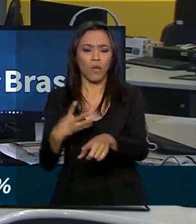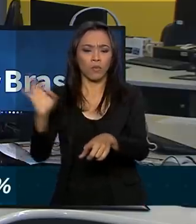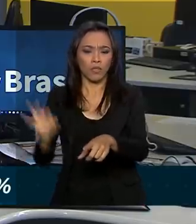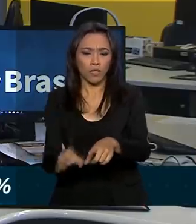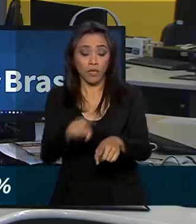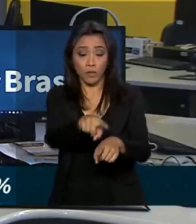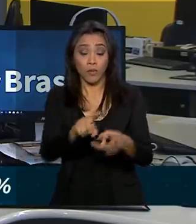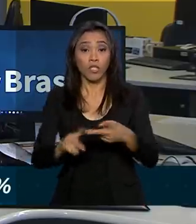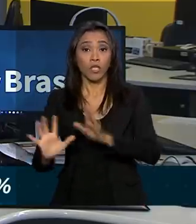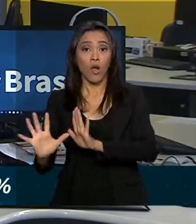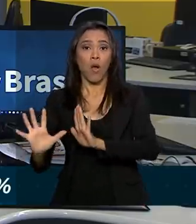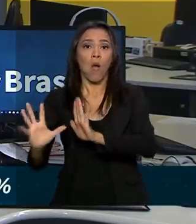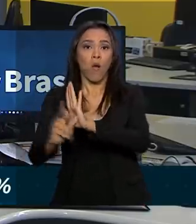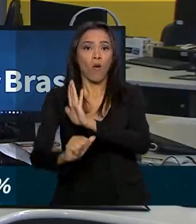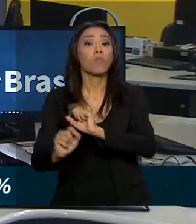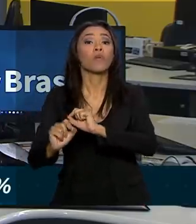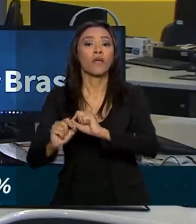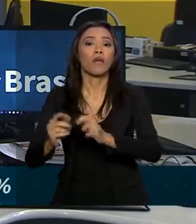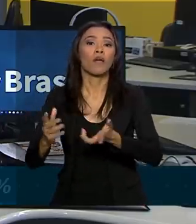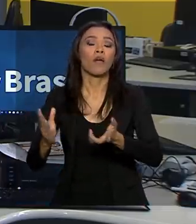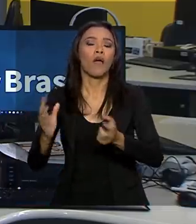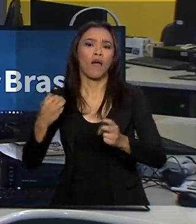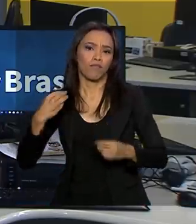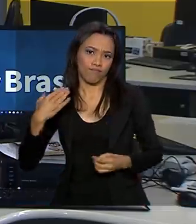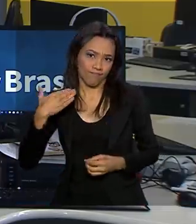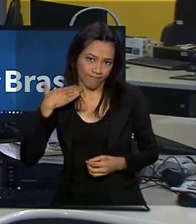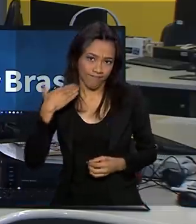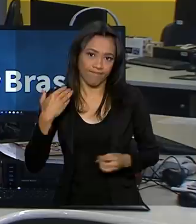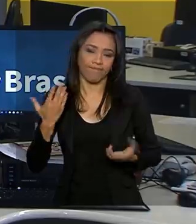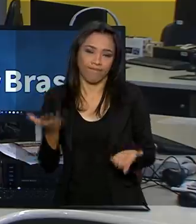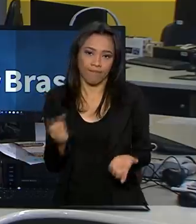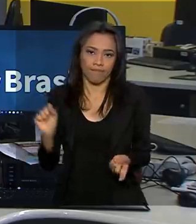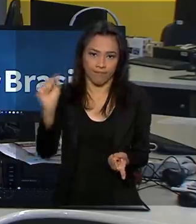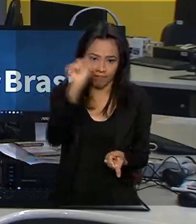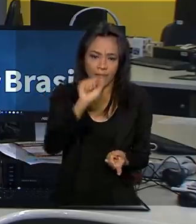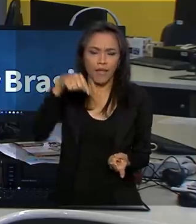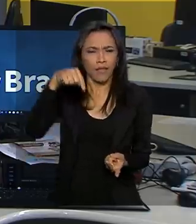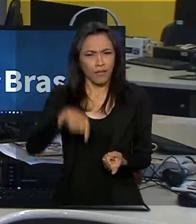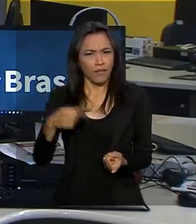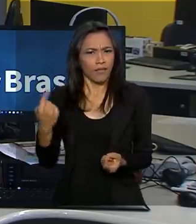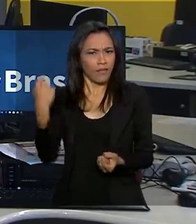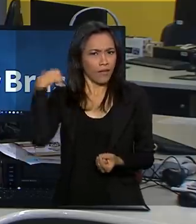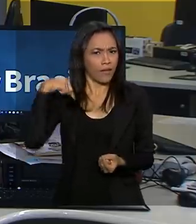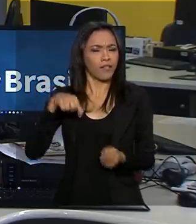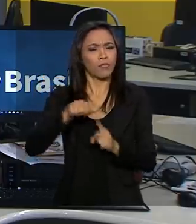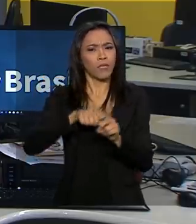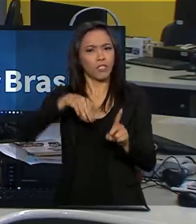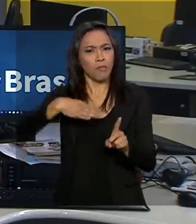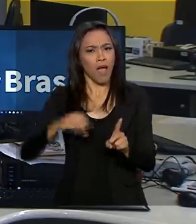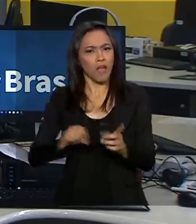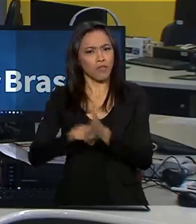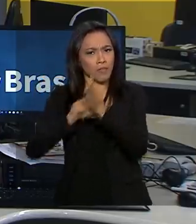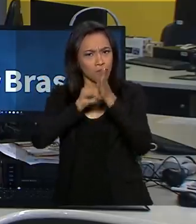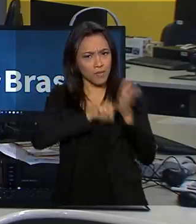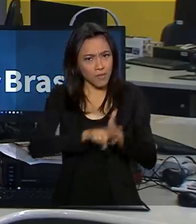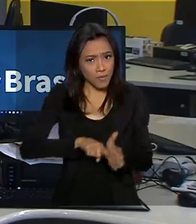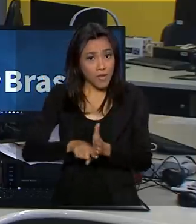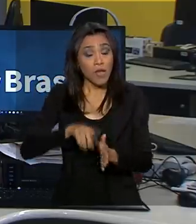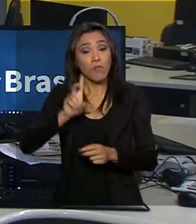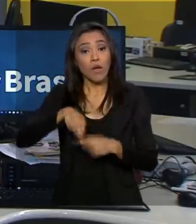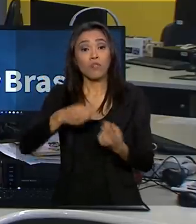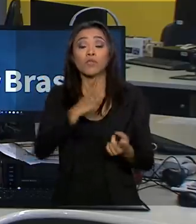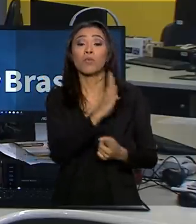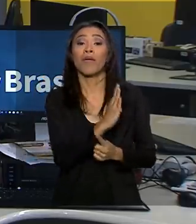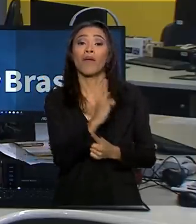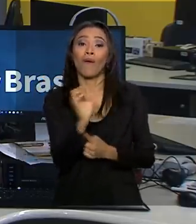roubo à instituição financeira. Essas apurações vêm acontecendo desde março deste ano, com base nos boletins de ocorrência dos